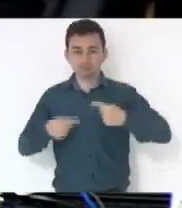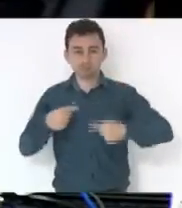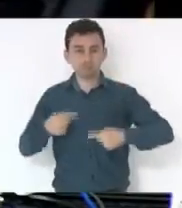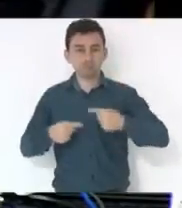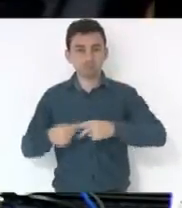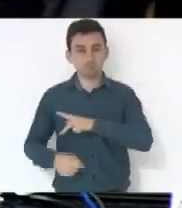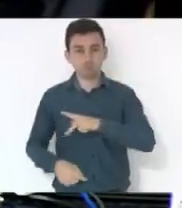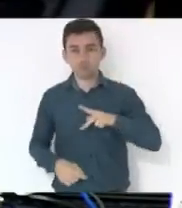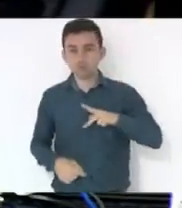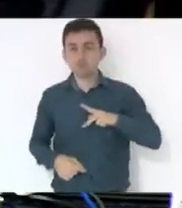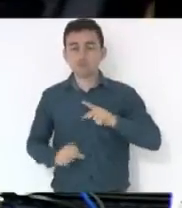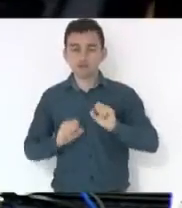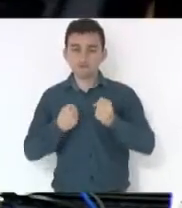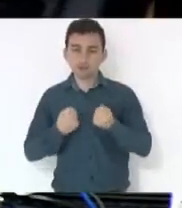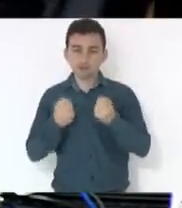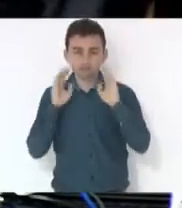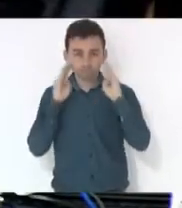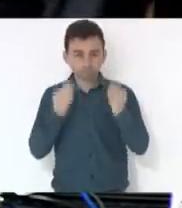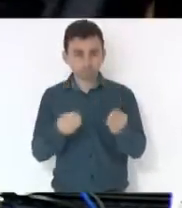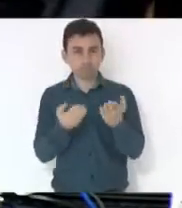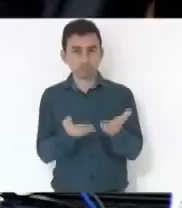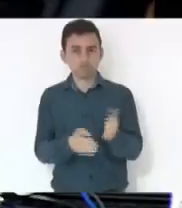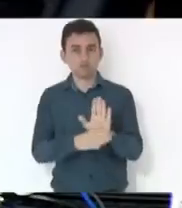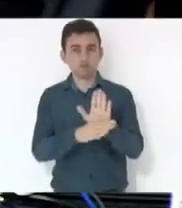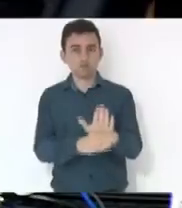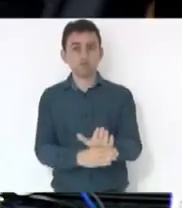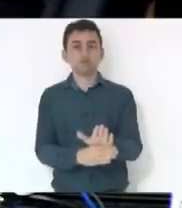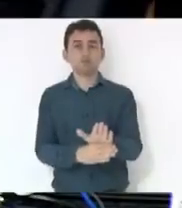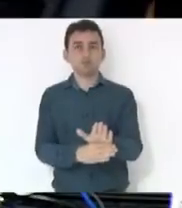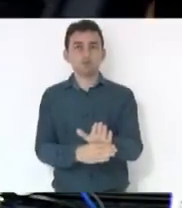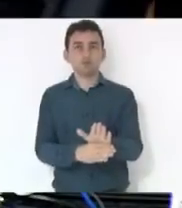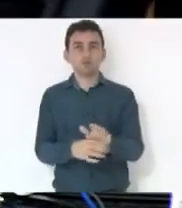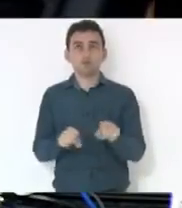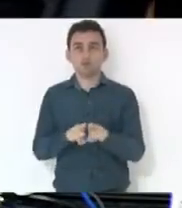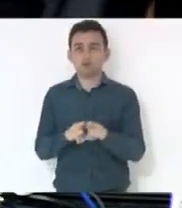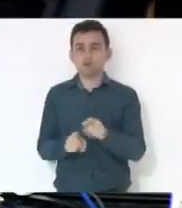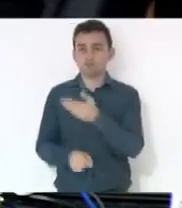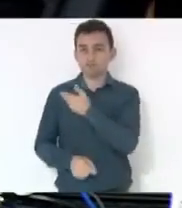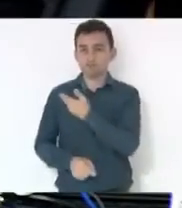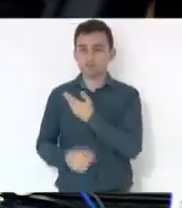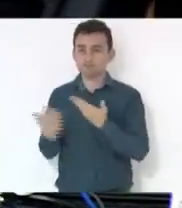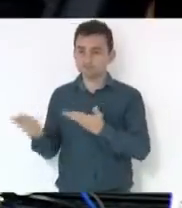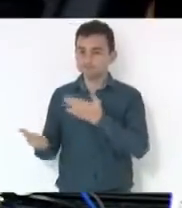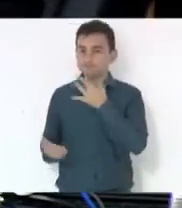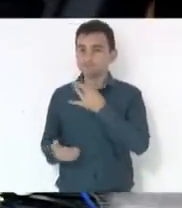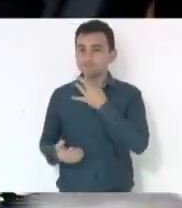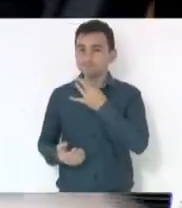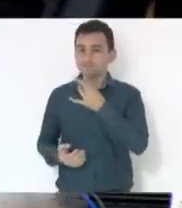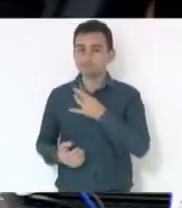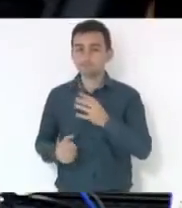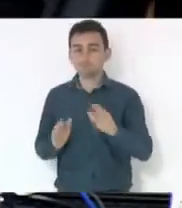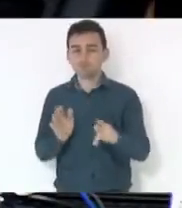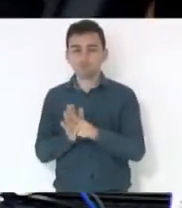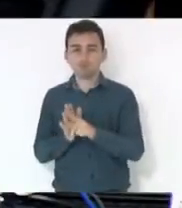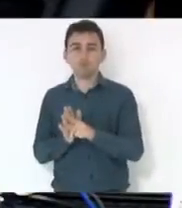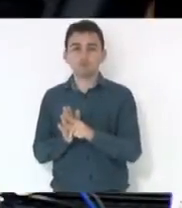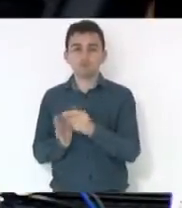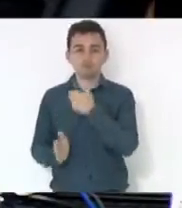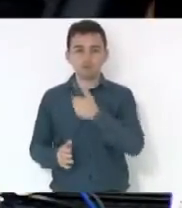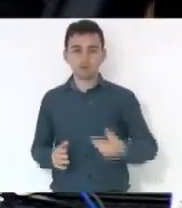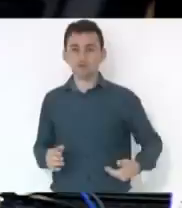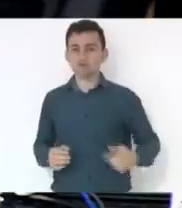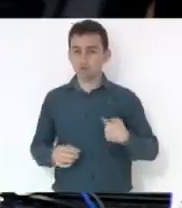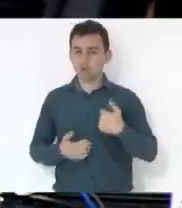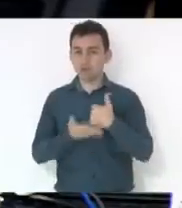em sua defesa. Por isso que, data vênia ao colega Cobalchini, líder de bancada do governo, governo esse que eu apoio,